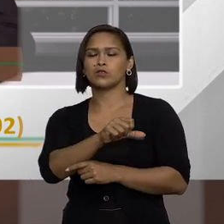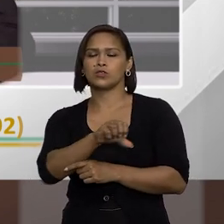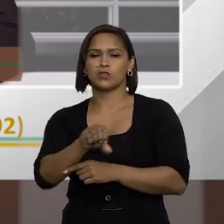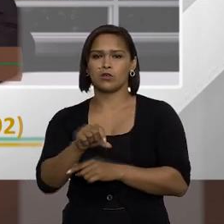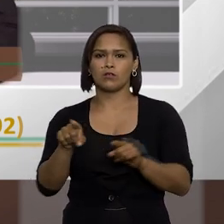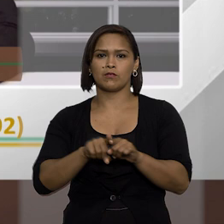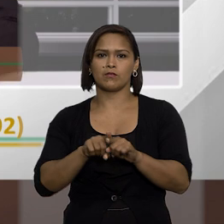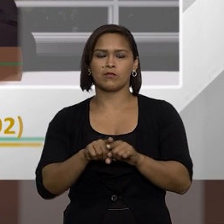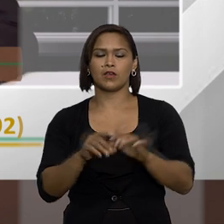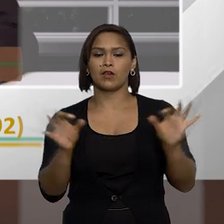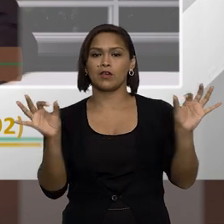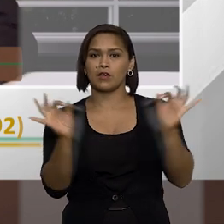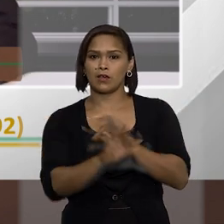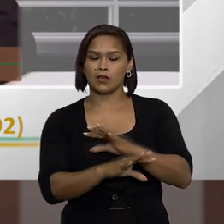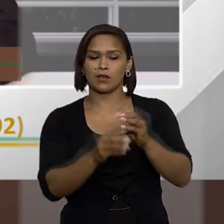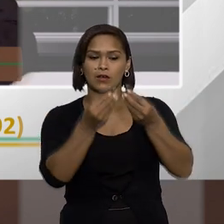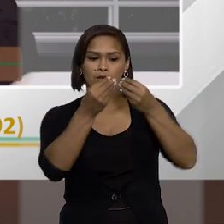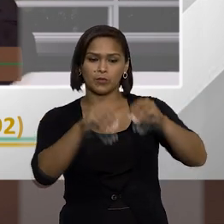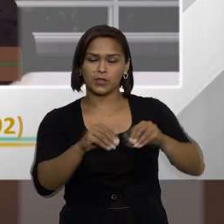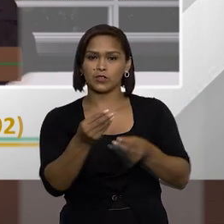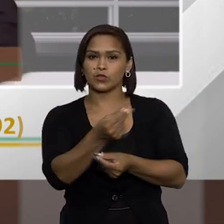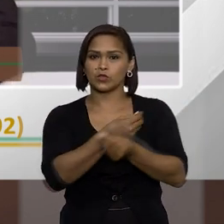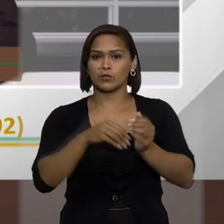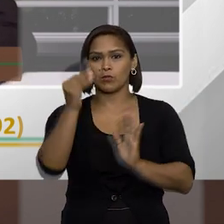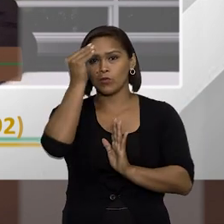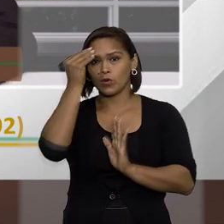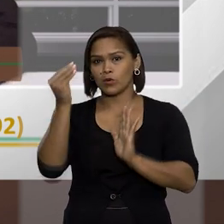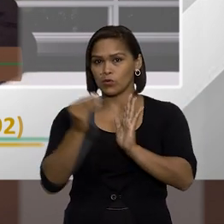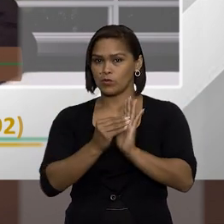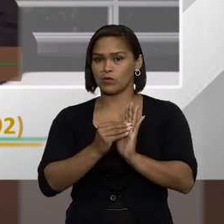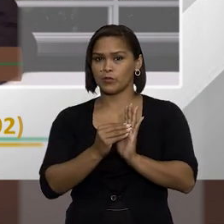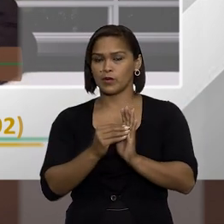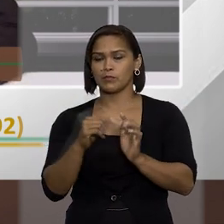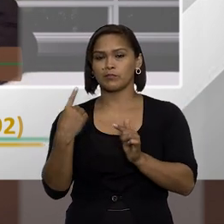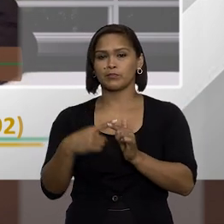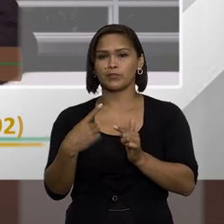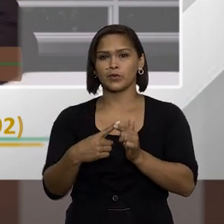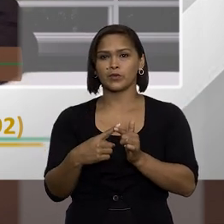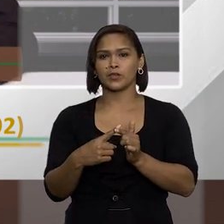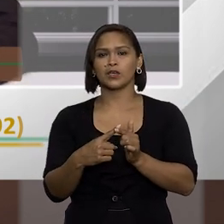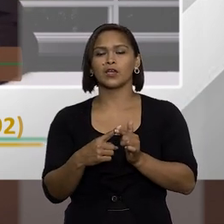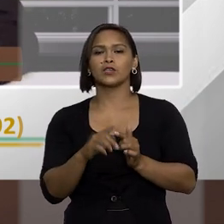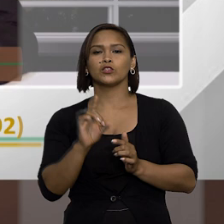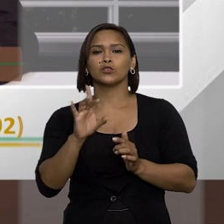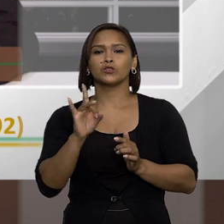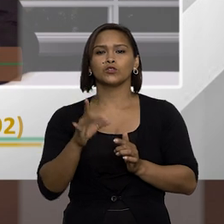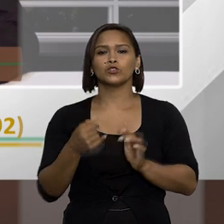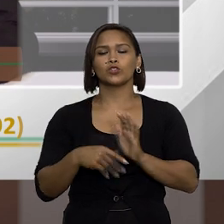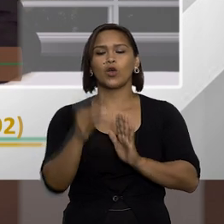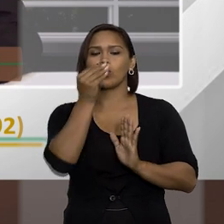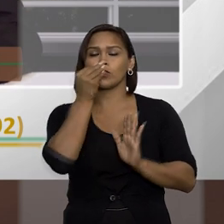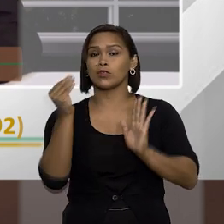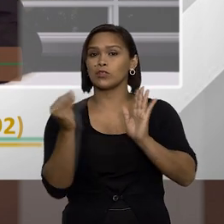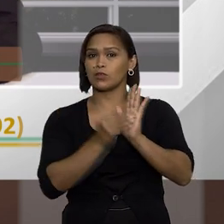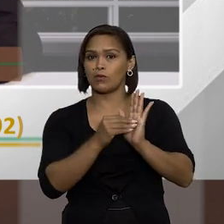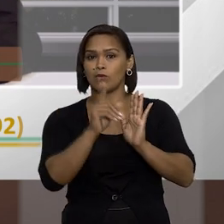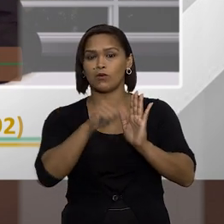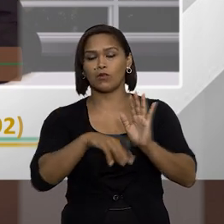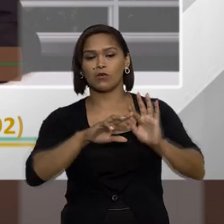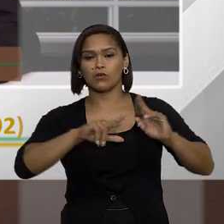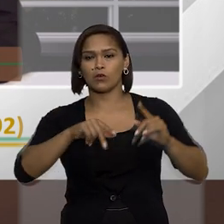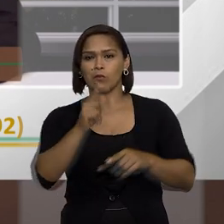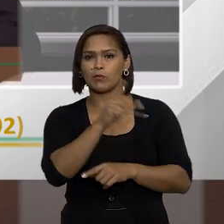ela cessaria o prejuízo erário por culpa seria algo que aconteceria até apenas de forma dolosa